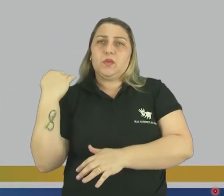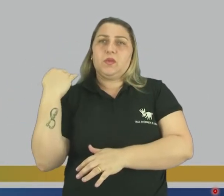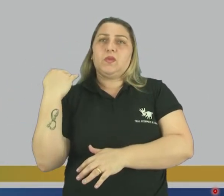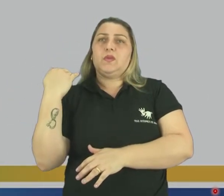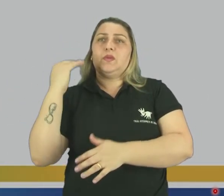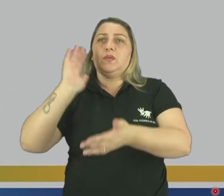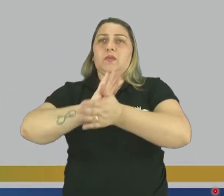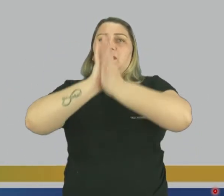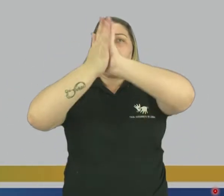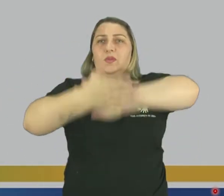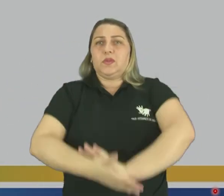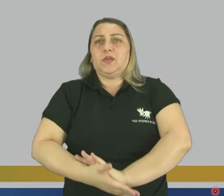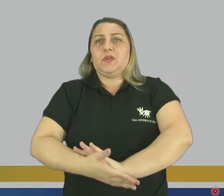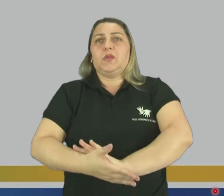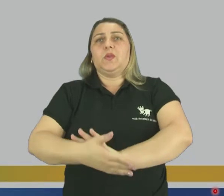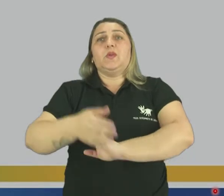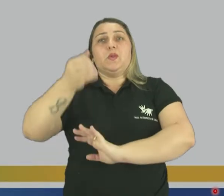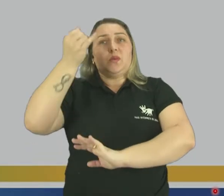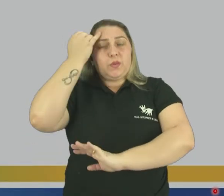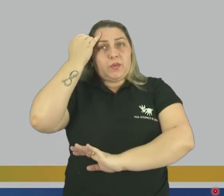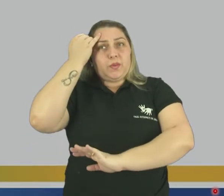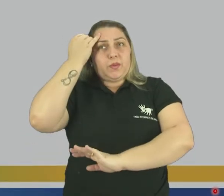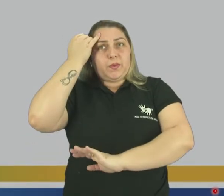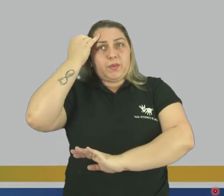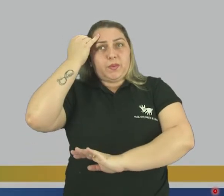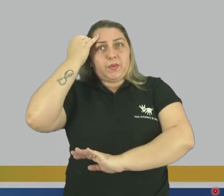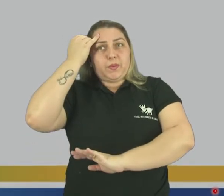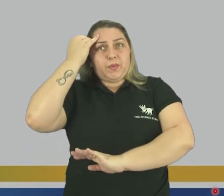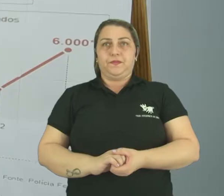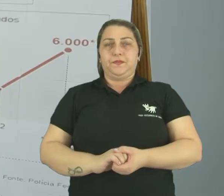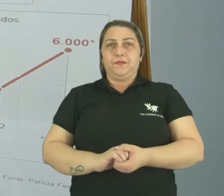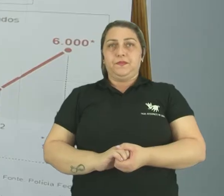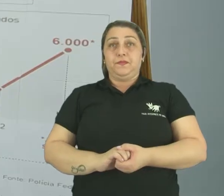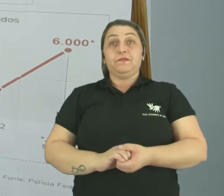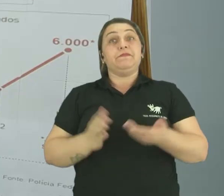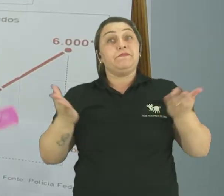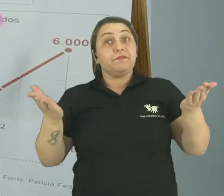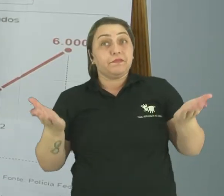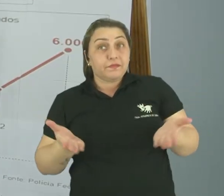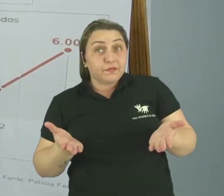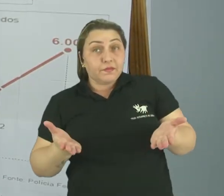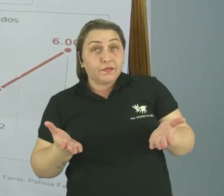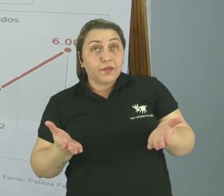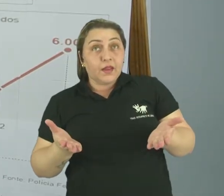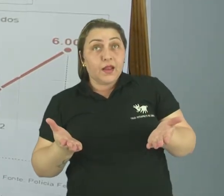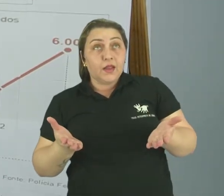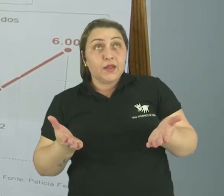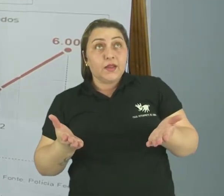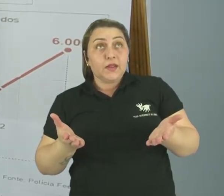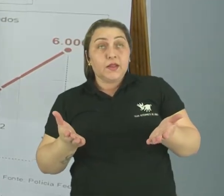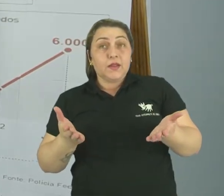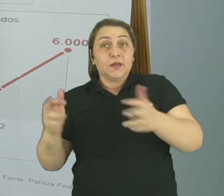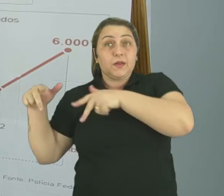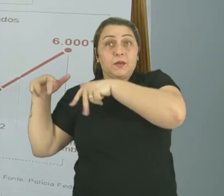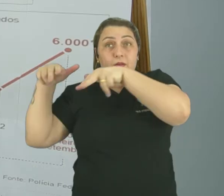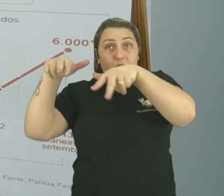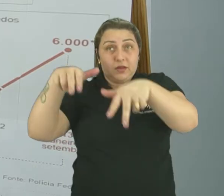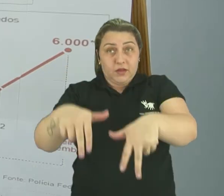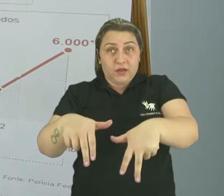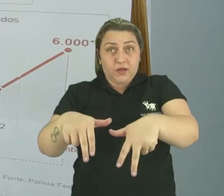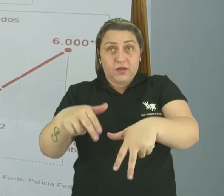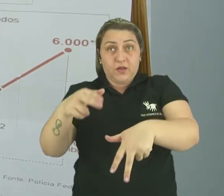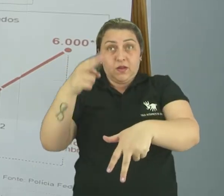grande parte do Haiti. Então, observem aqui. Então, esses imigrantes